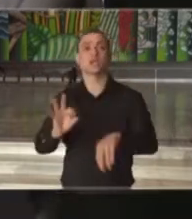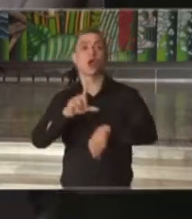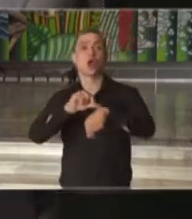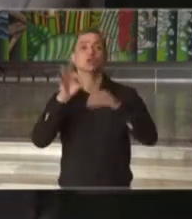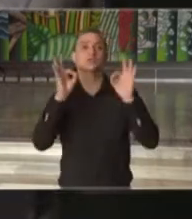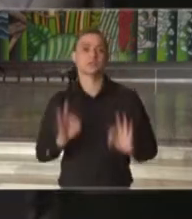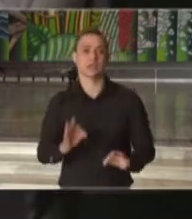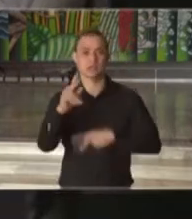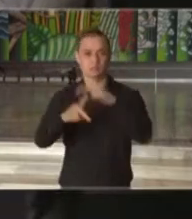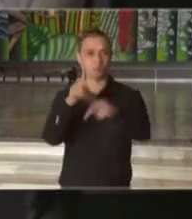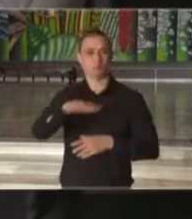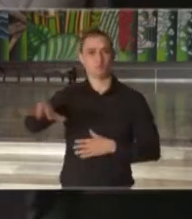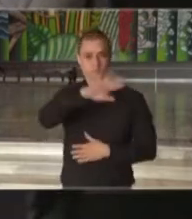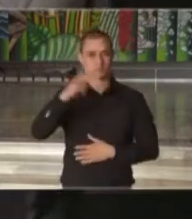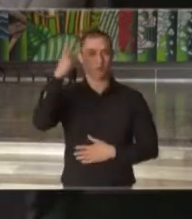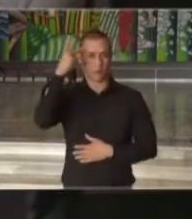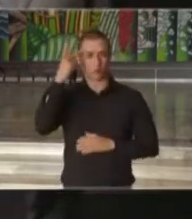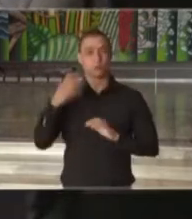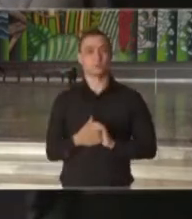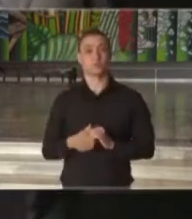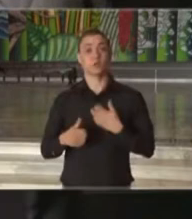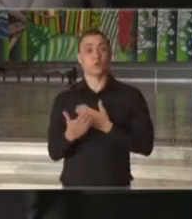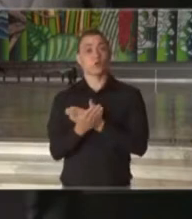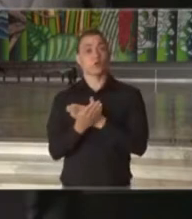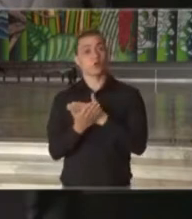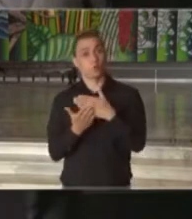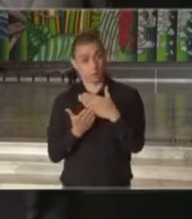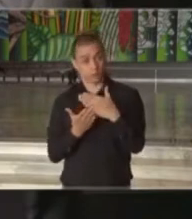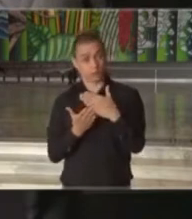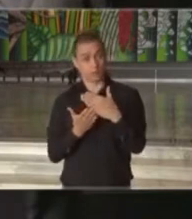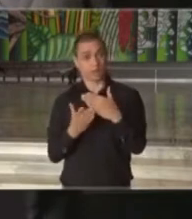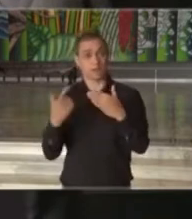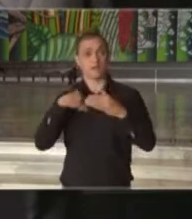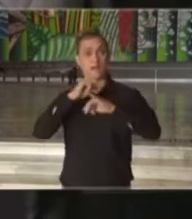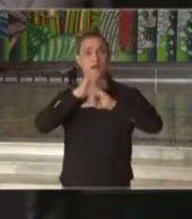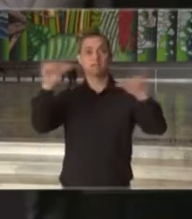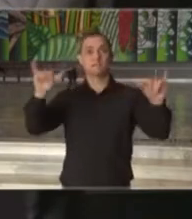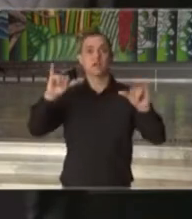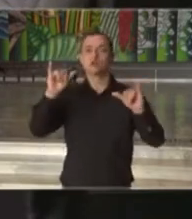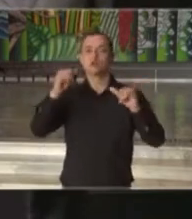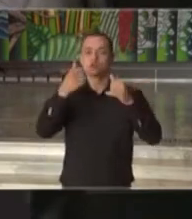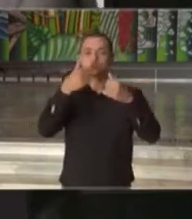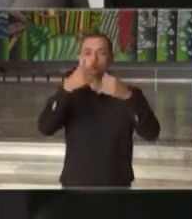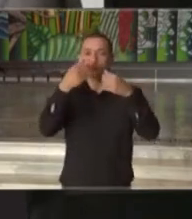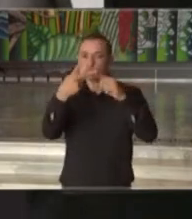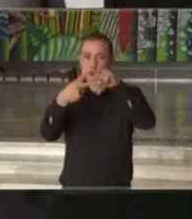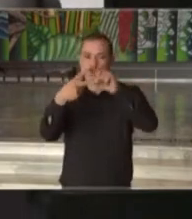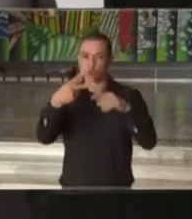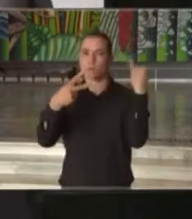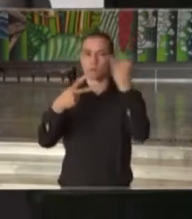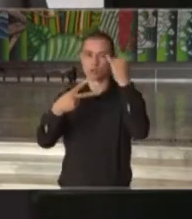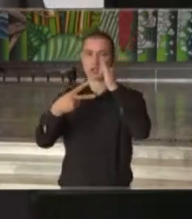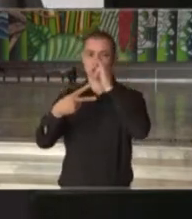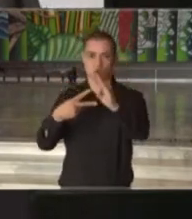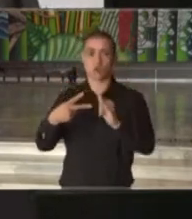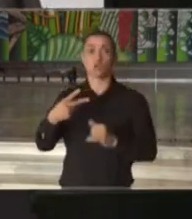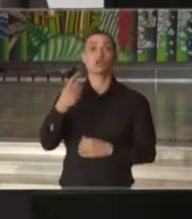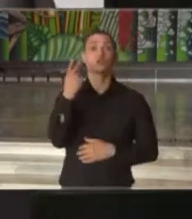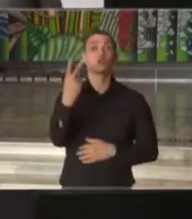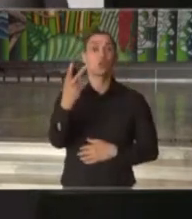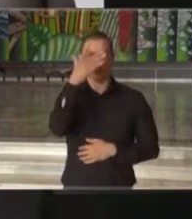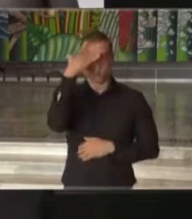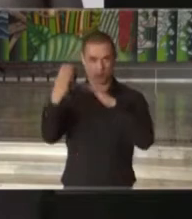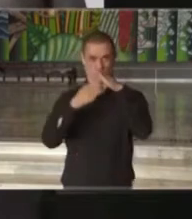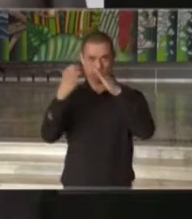população do estado de São Paulo. Quero começar aqui fazendo dois registros muito importantes, há dois dirigentes